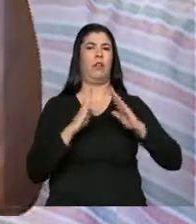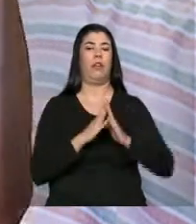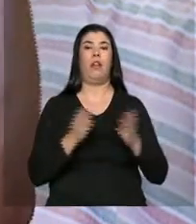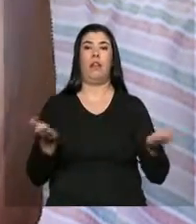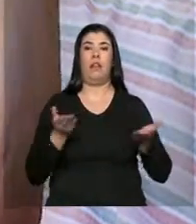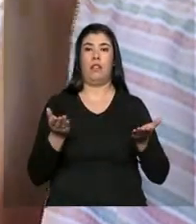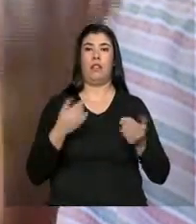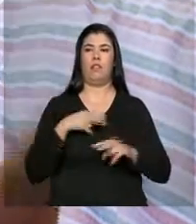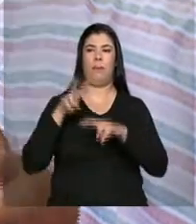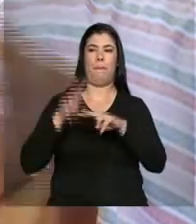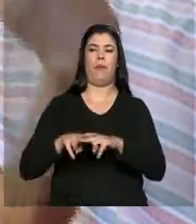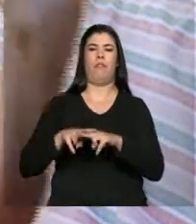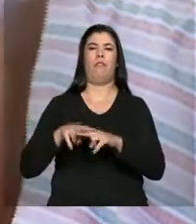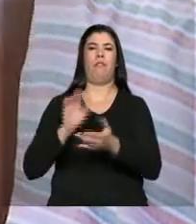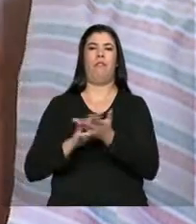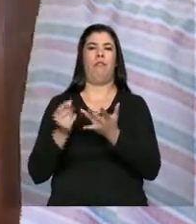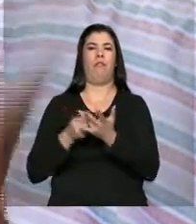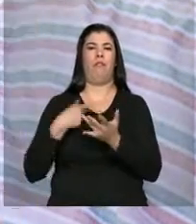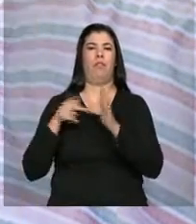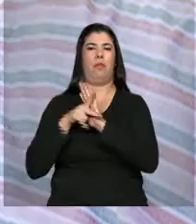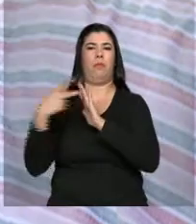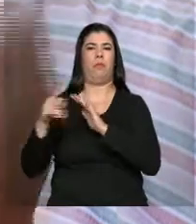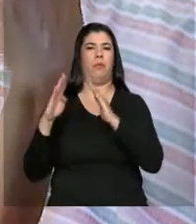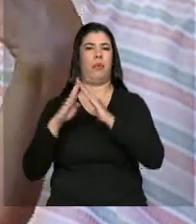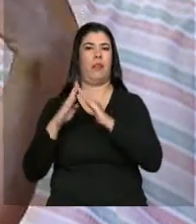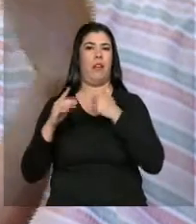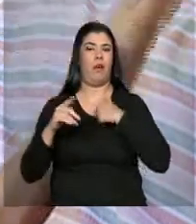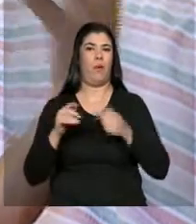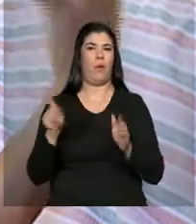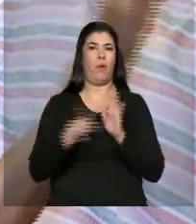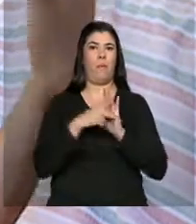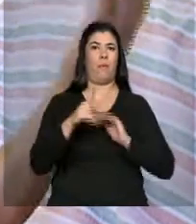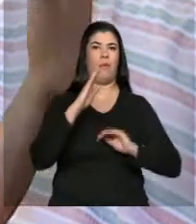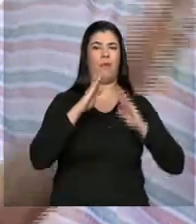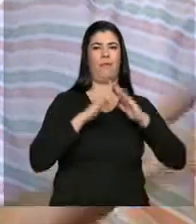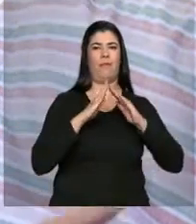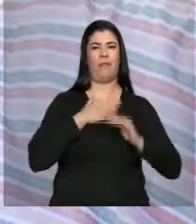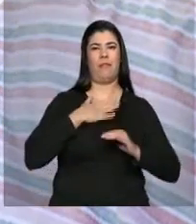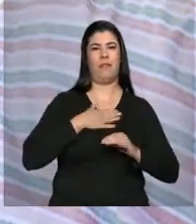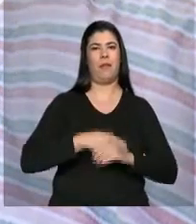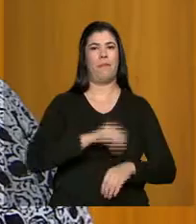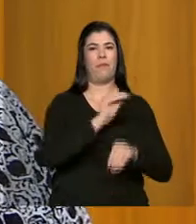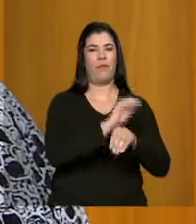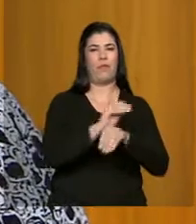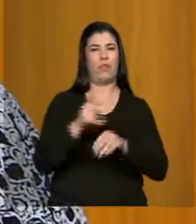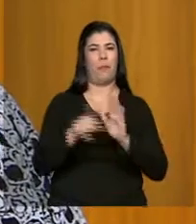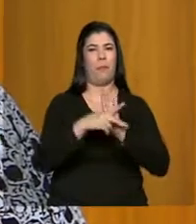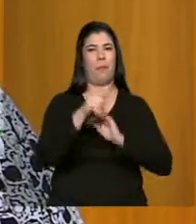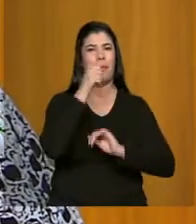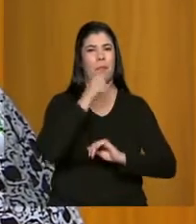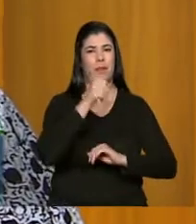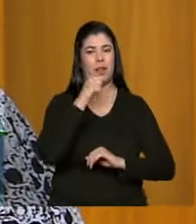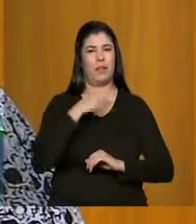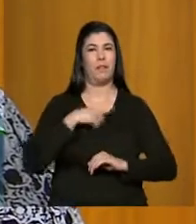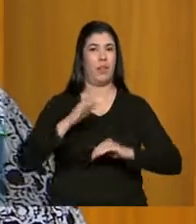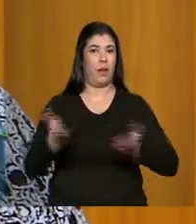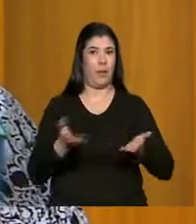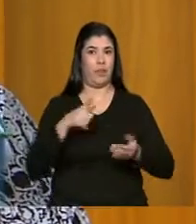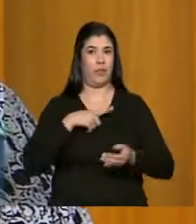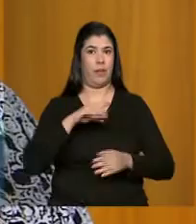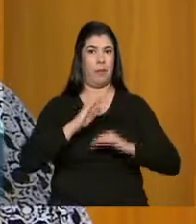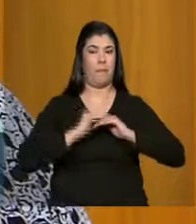a gente tem direito de uma casa, viver dentro de um lar, feito para as mulheres. Hoje nós temos mais de 80